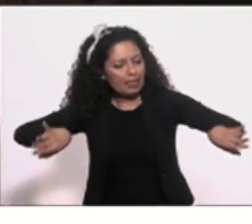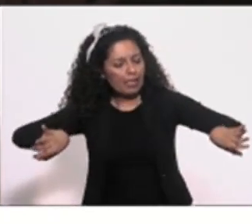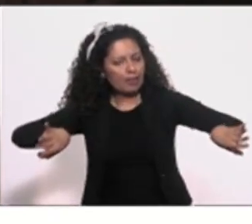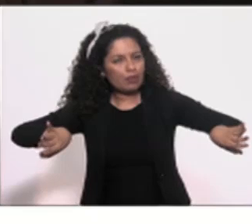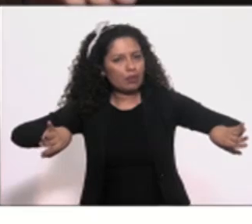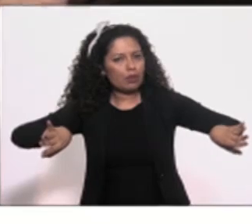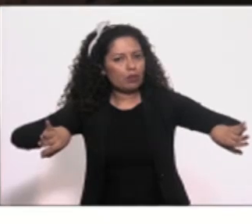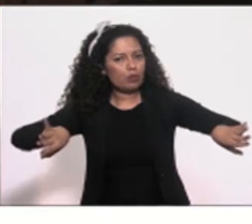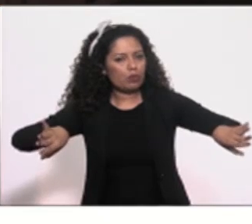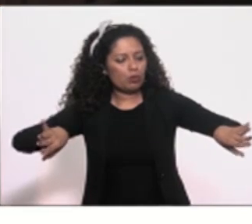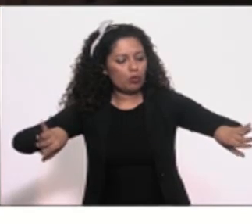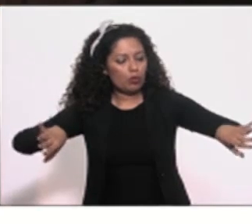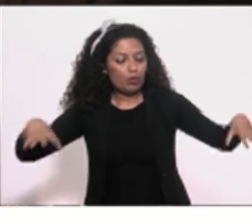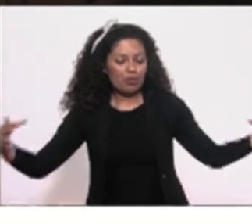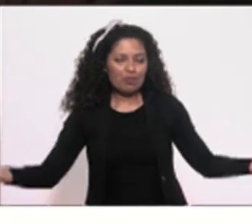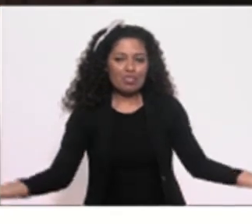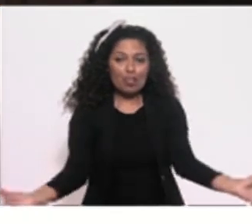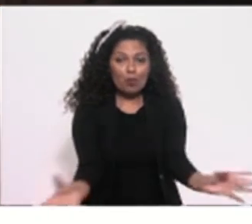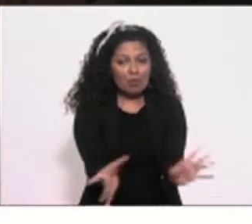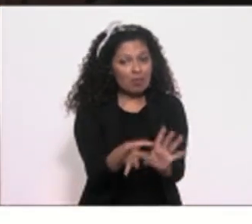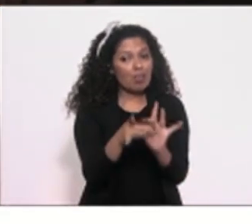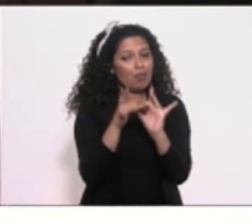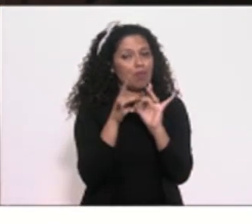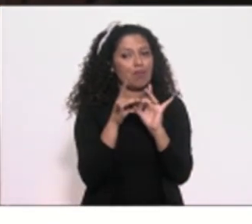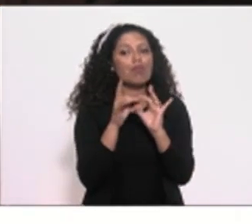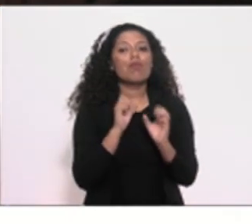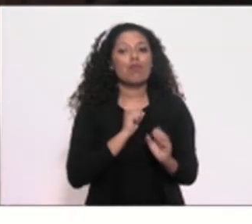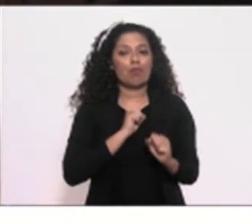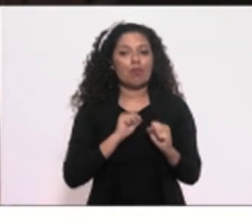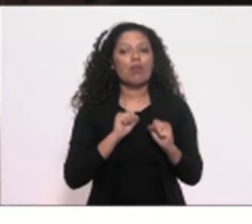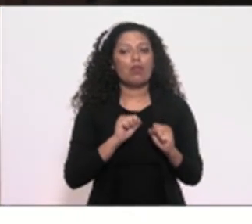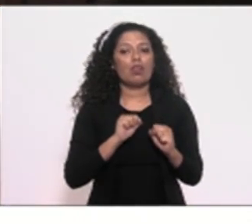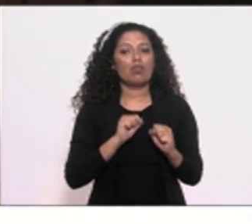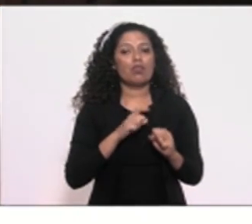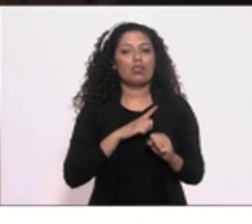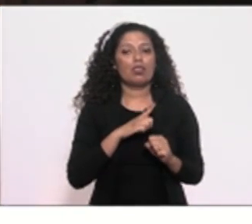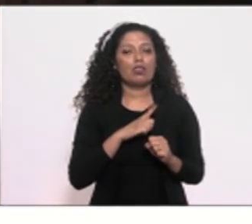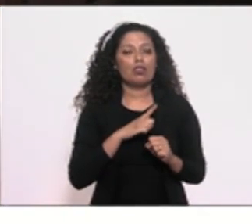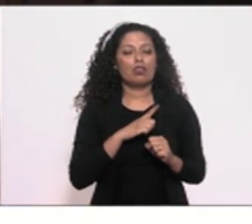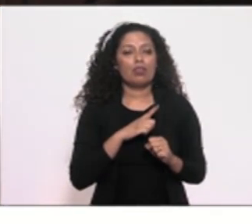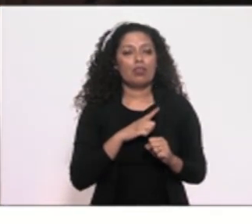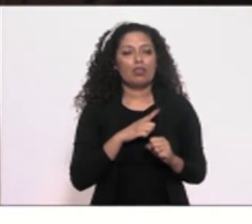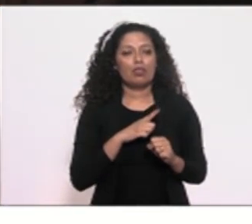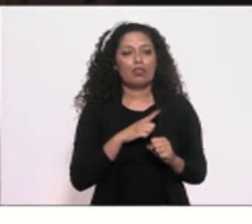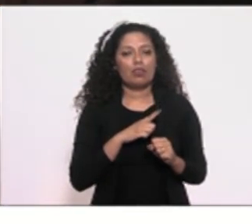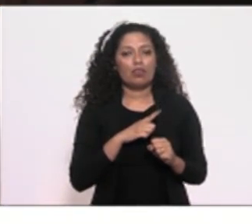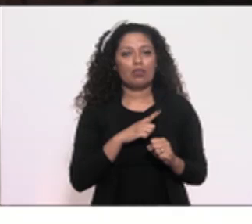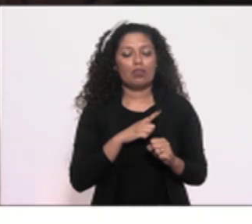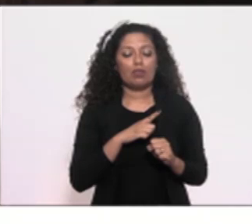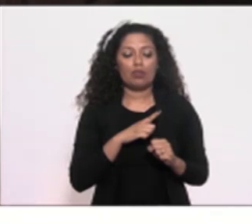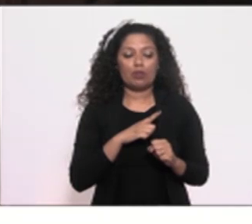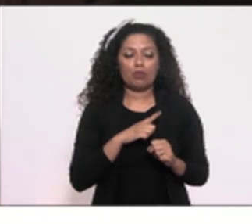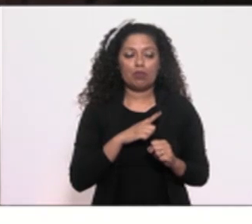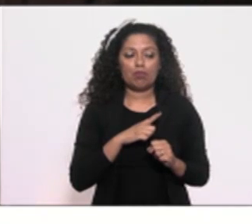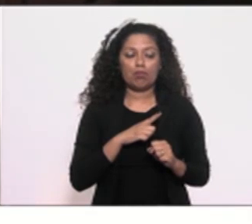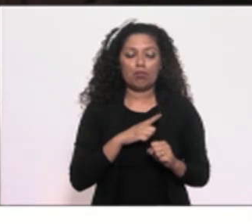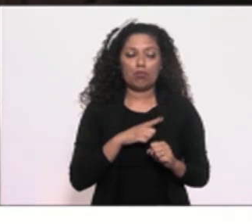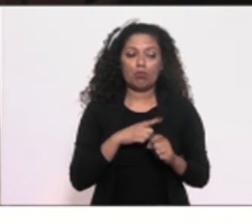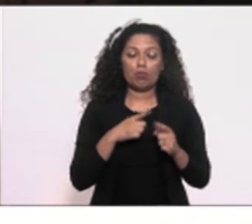se unem em objetivos